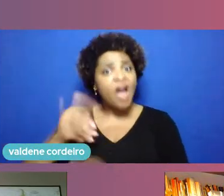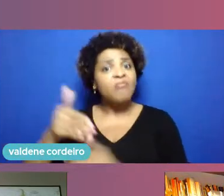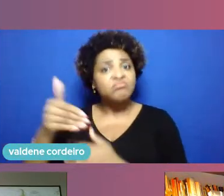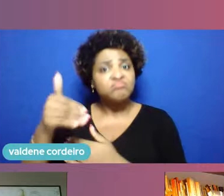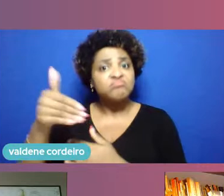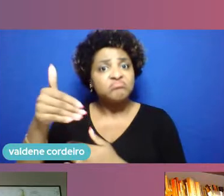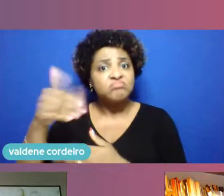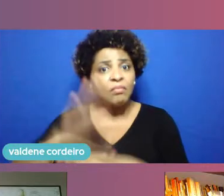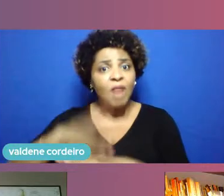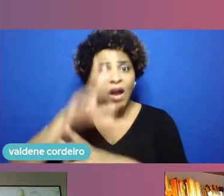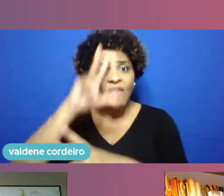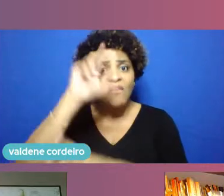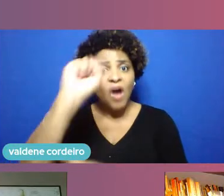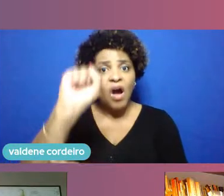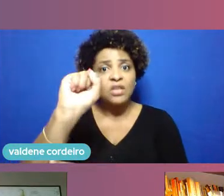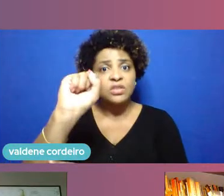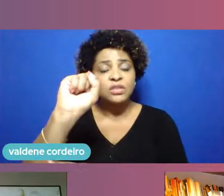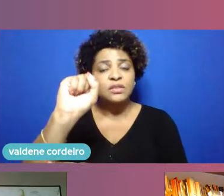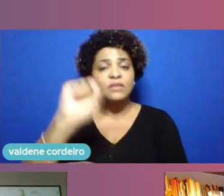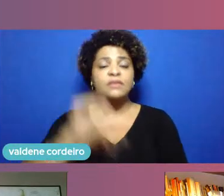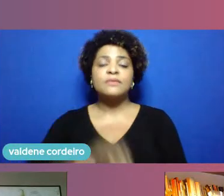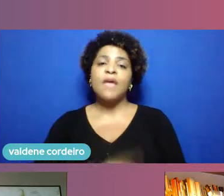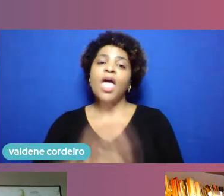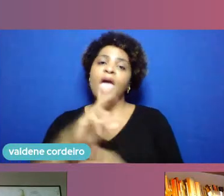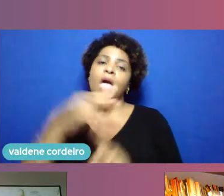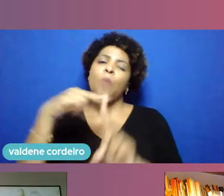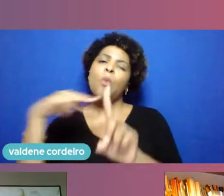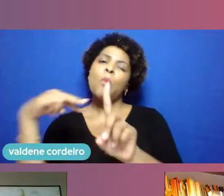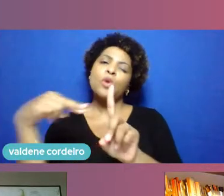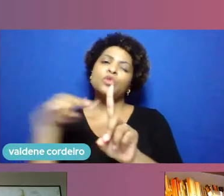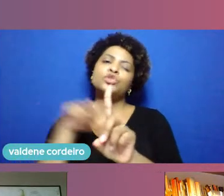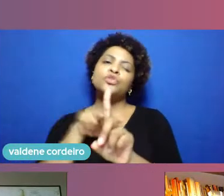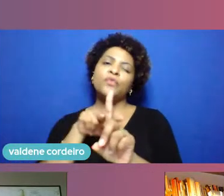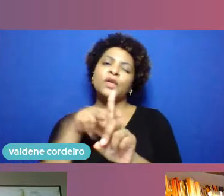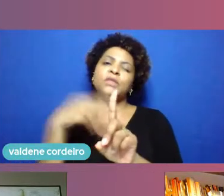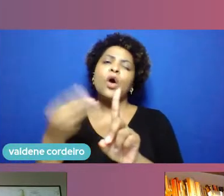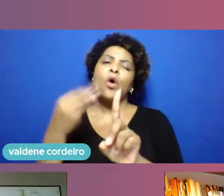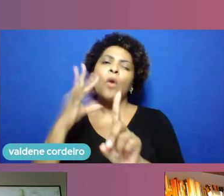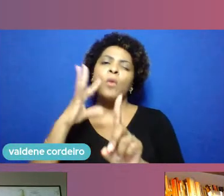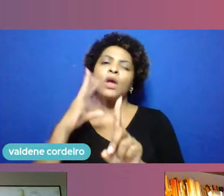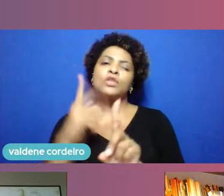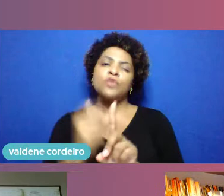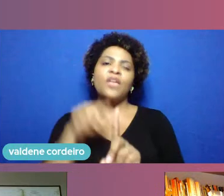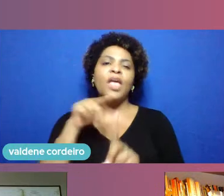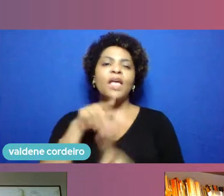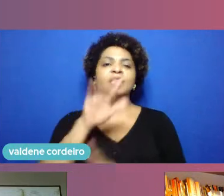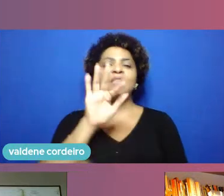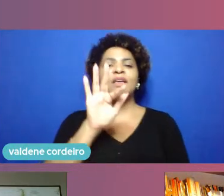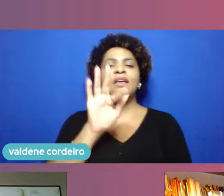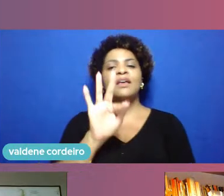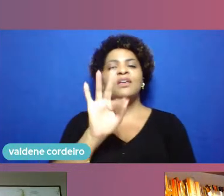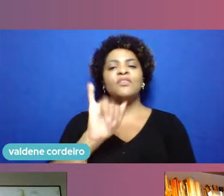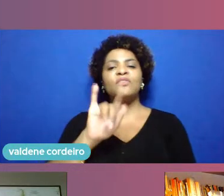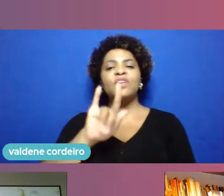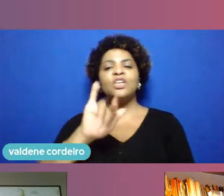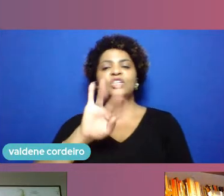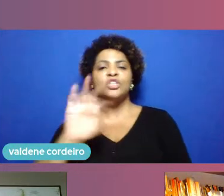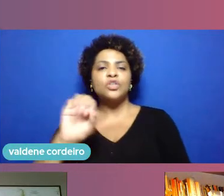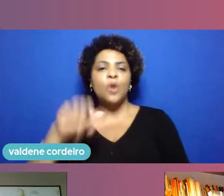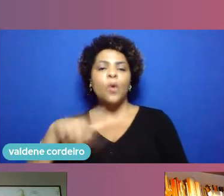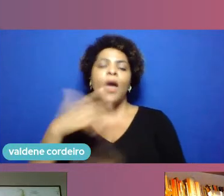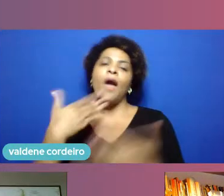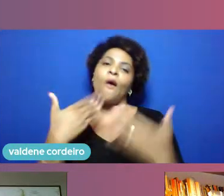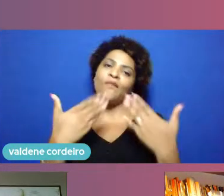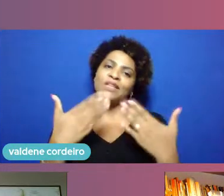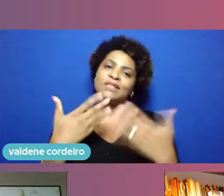essa é a minha visão de como a gente vai resolver o Fígito é na conversa perfeito Luciano